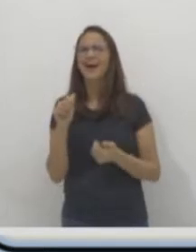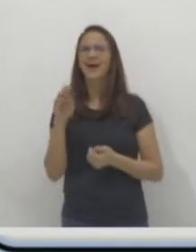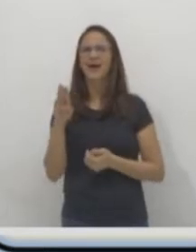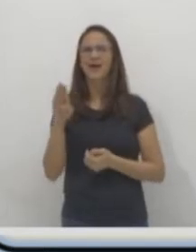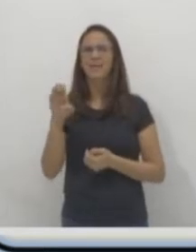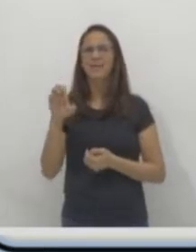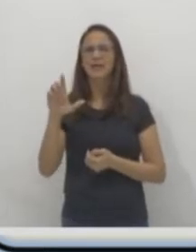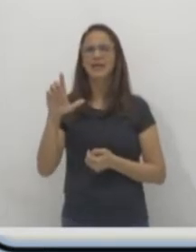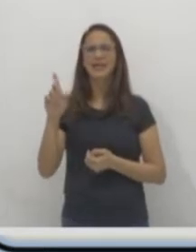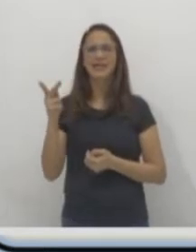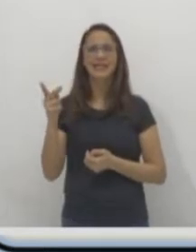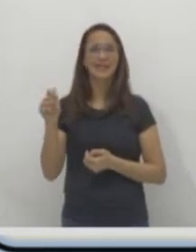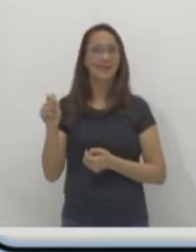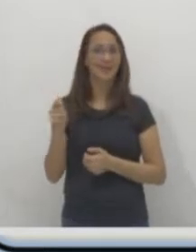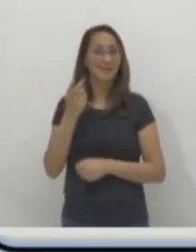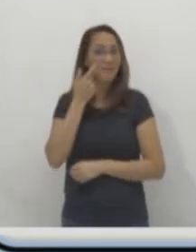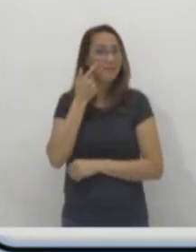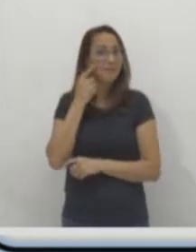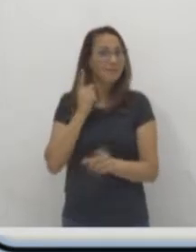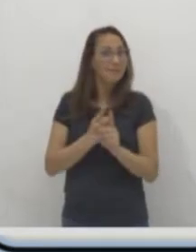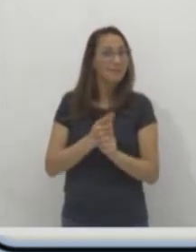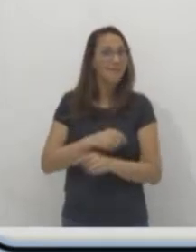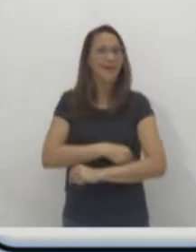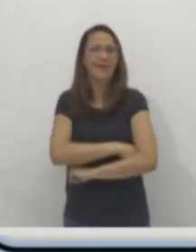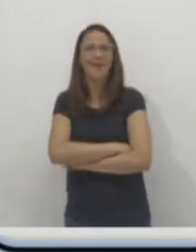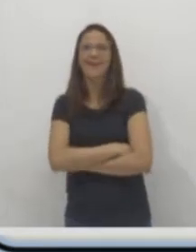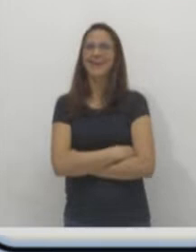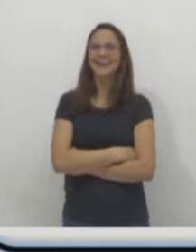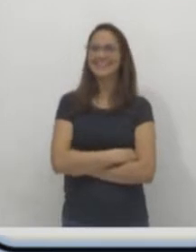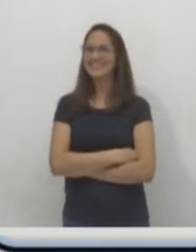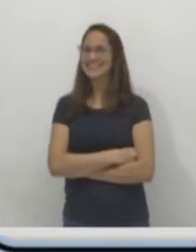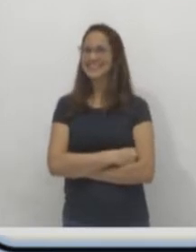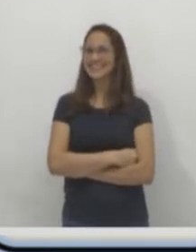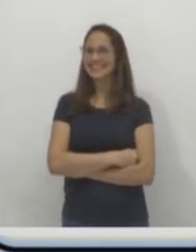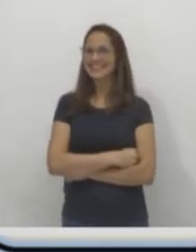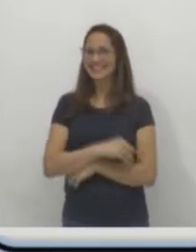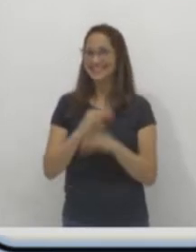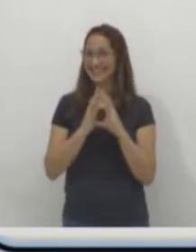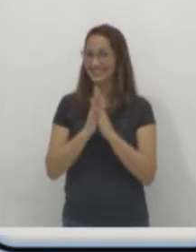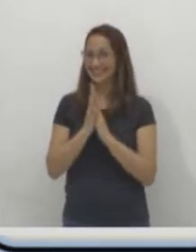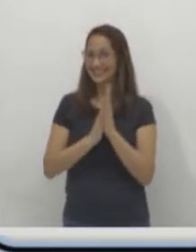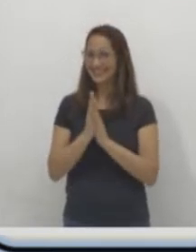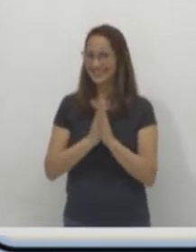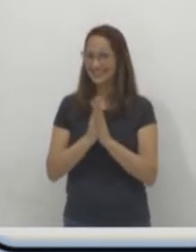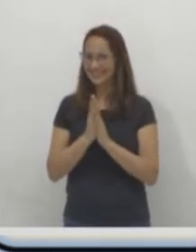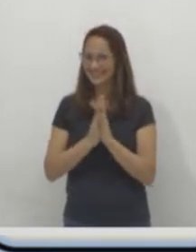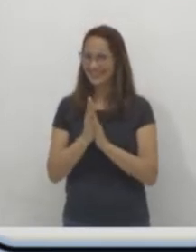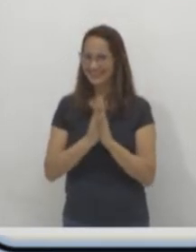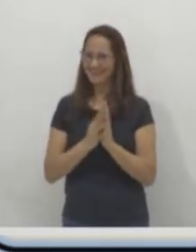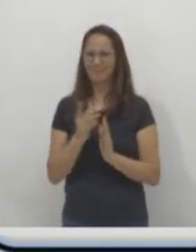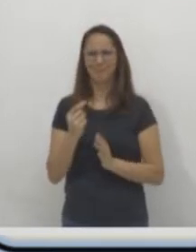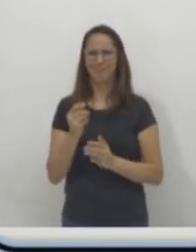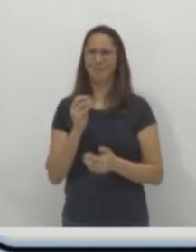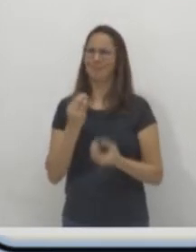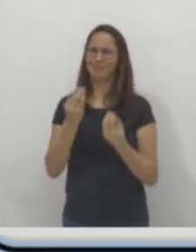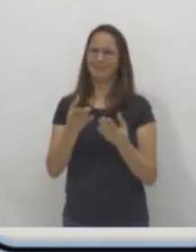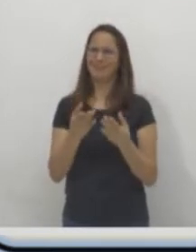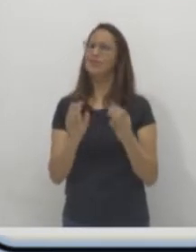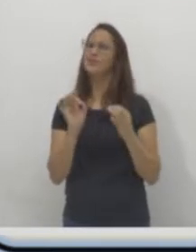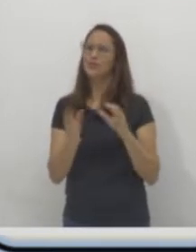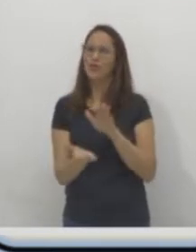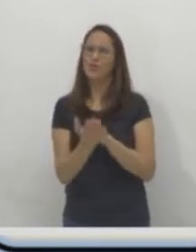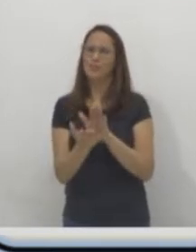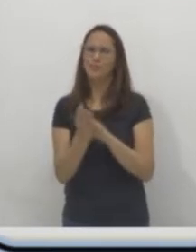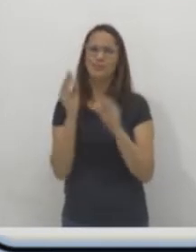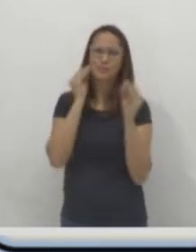E o prêmio vai ser uma salva de palma. Porque o professor aqui não está com dinheiro, não. Está pobre hoje o dinheiro para o professor. Então, só é um